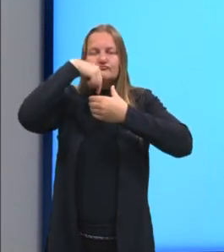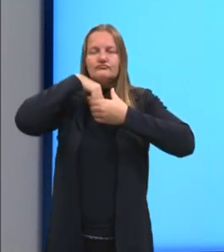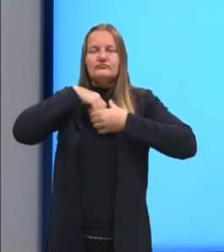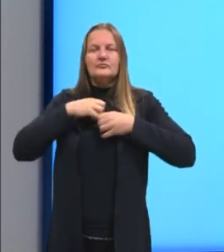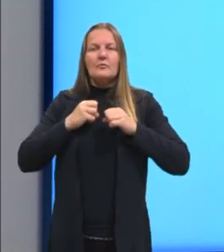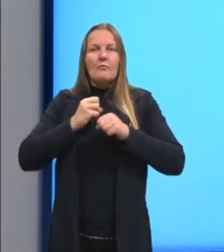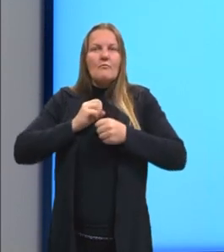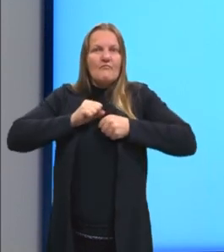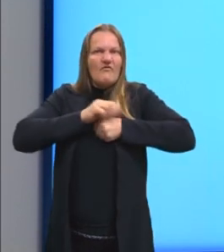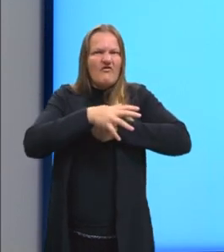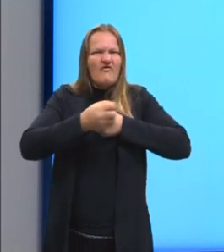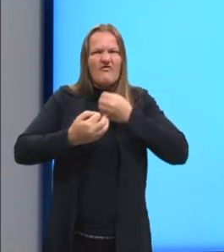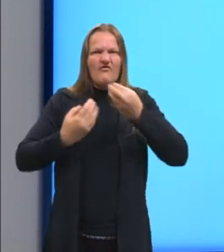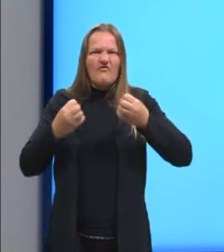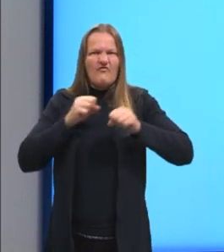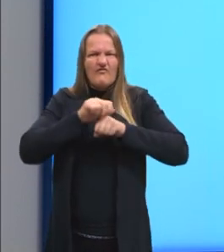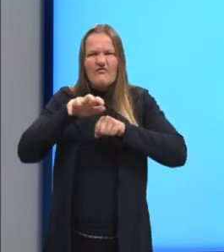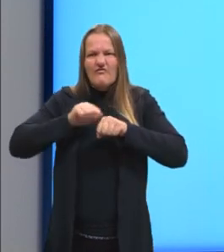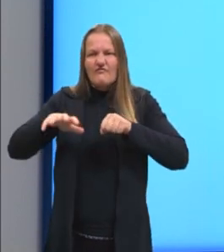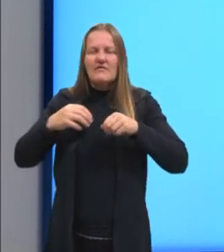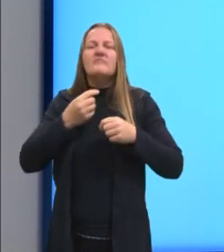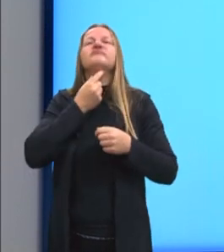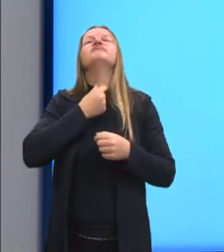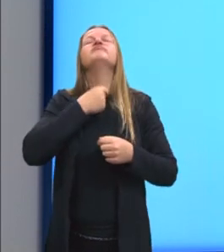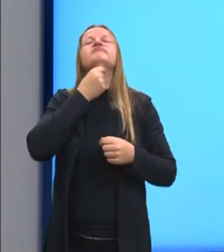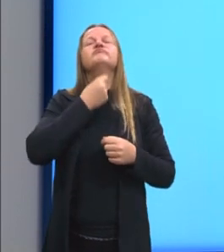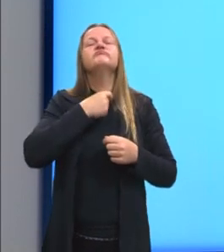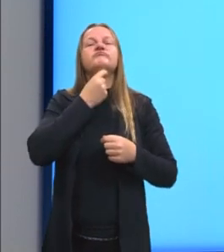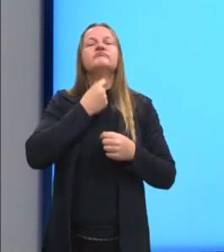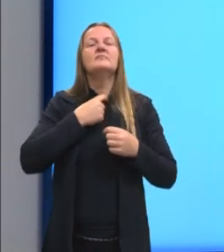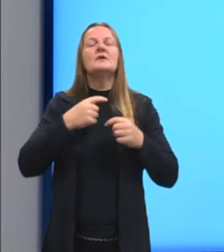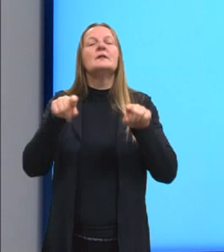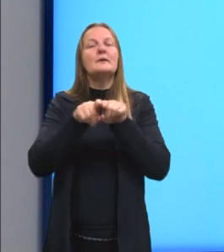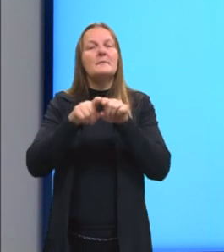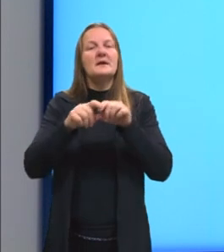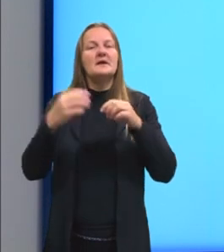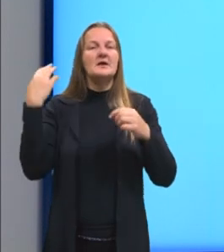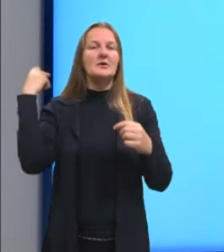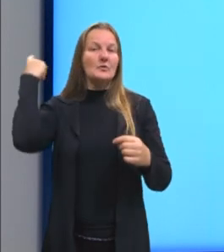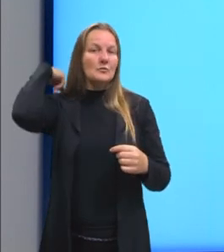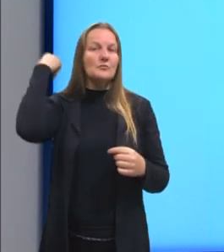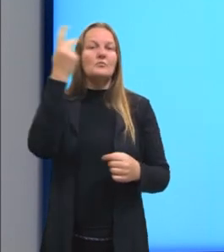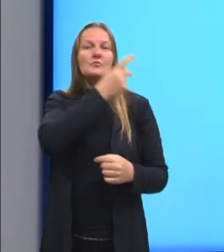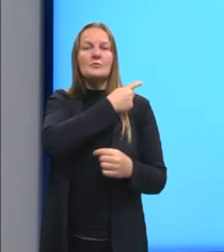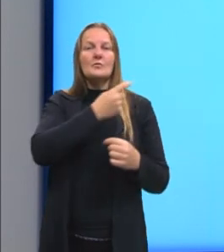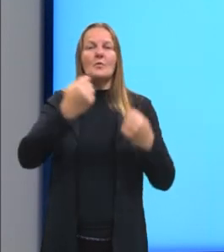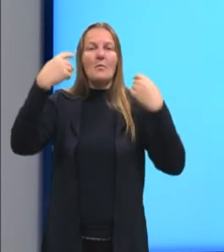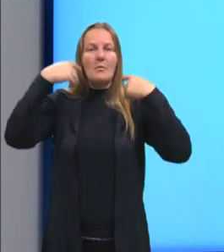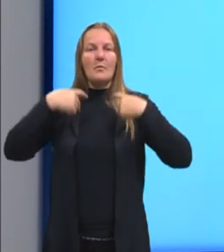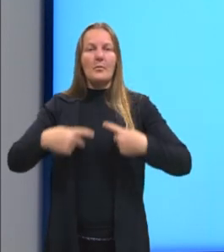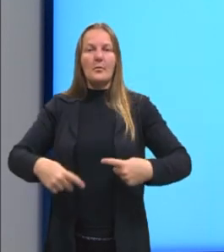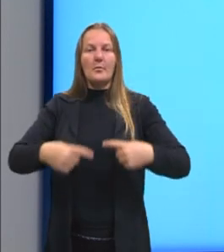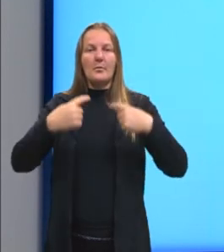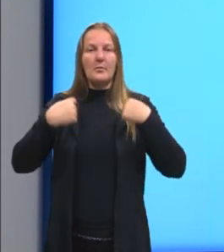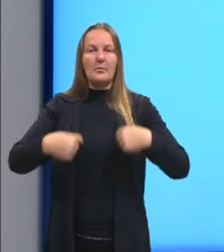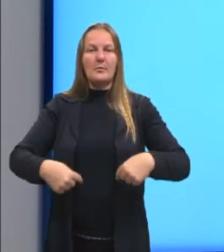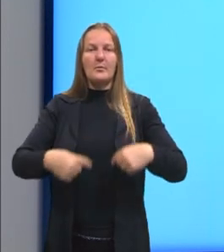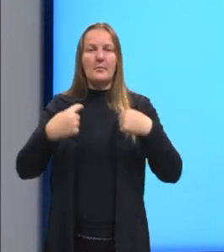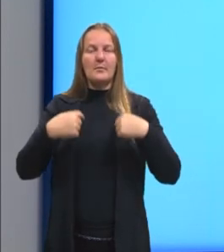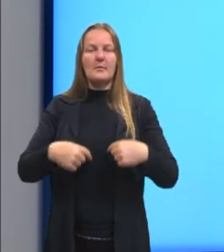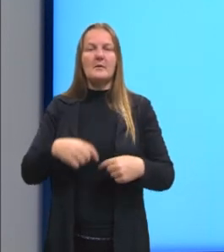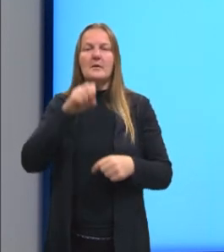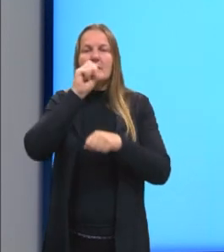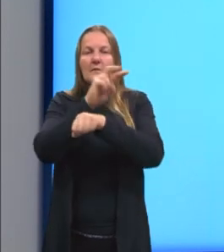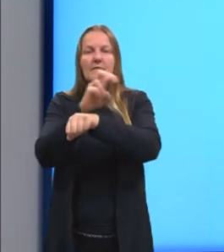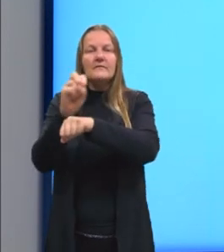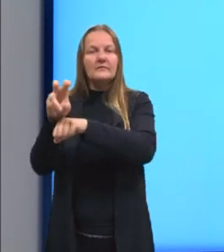disseminando-se pela garganta e de mais partes das vias respiratórias, incluindo os pulmões. O vírus